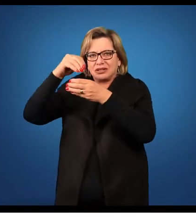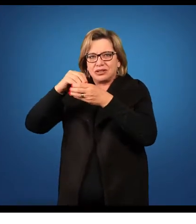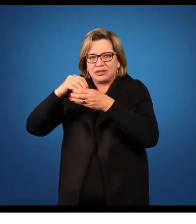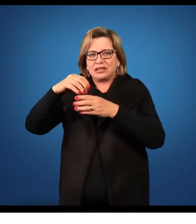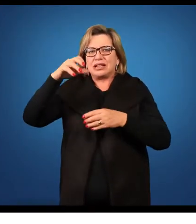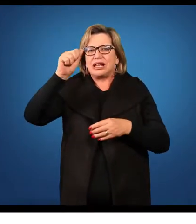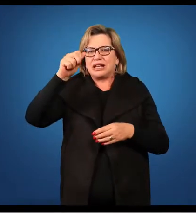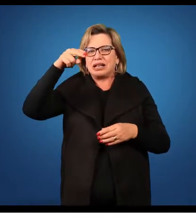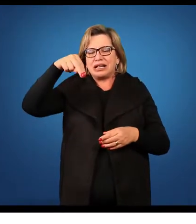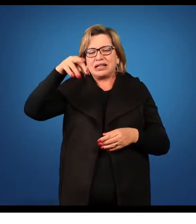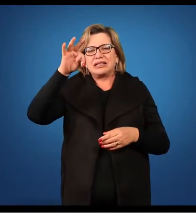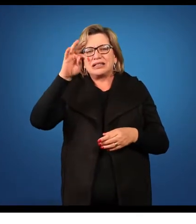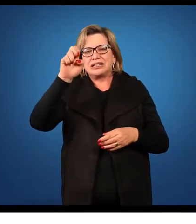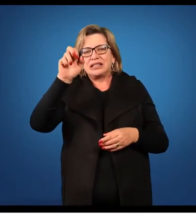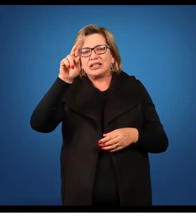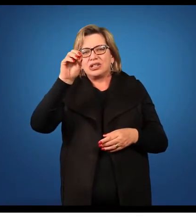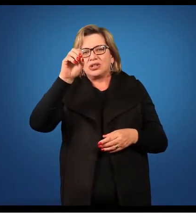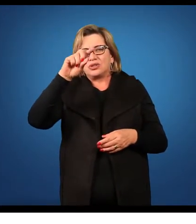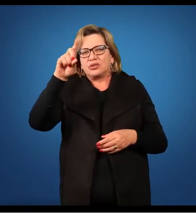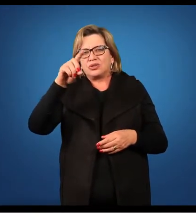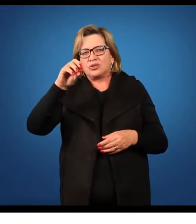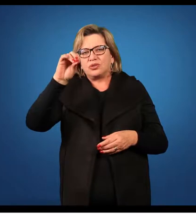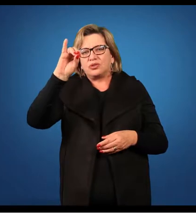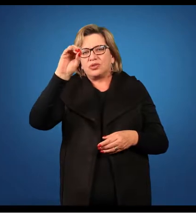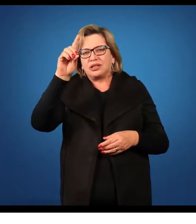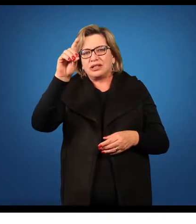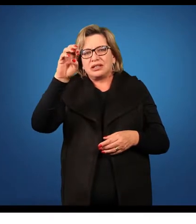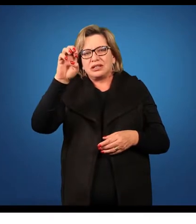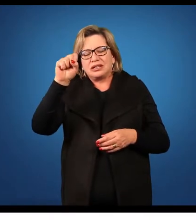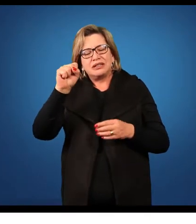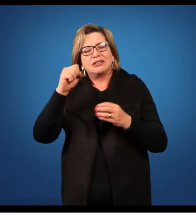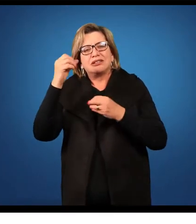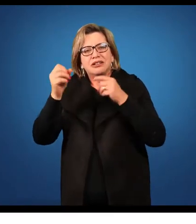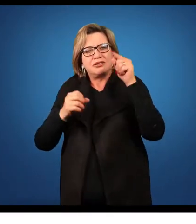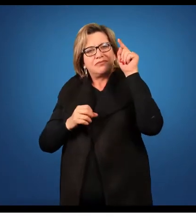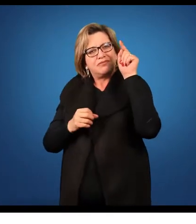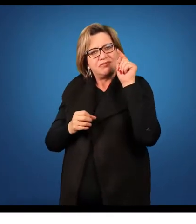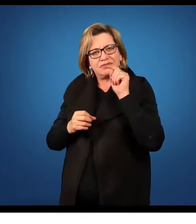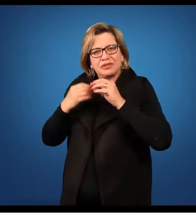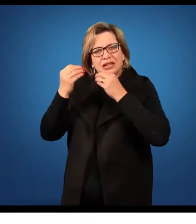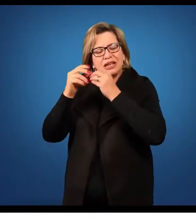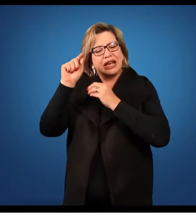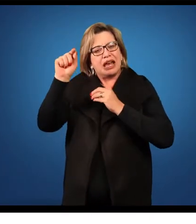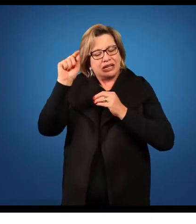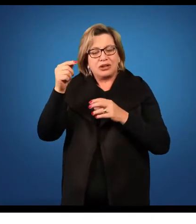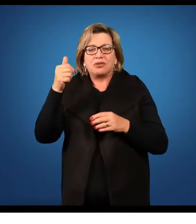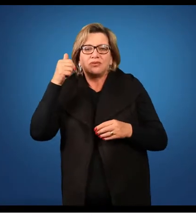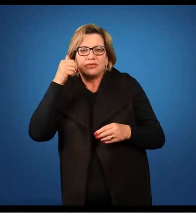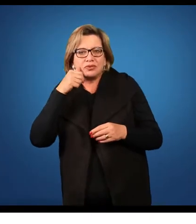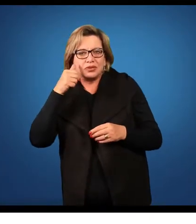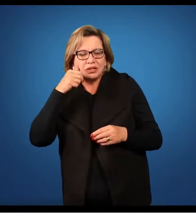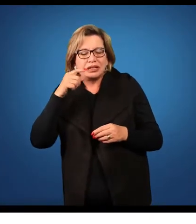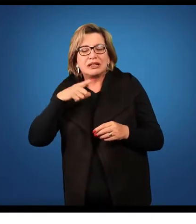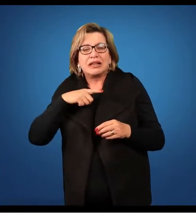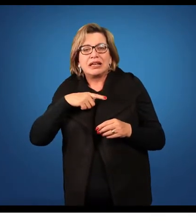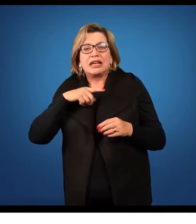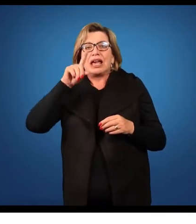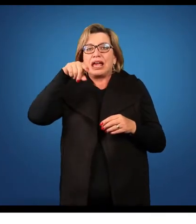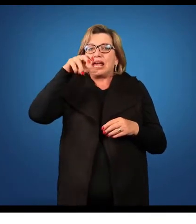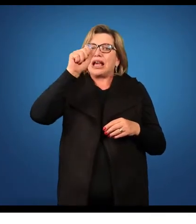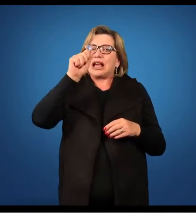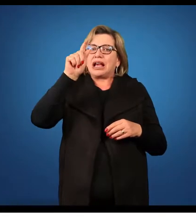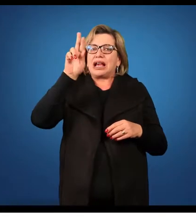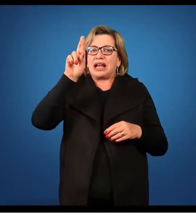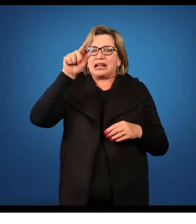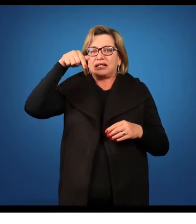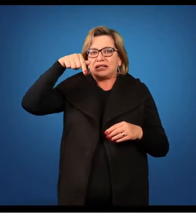anterozoides. O gametófito feminino, ele apresenta como gametângio o arquegônio. E é